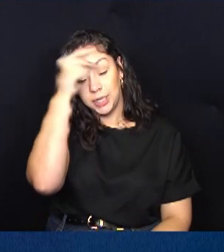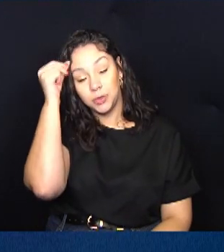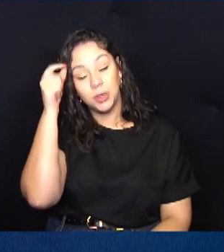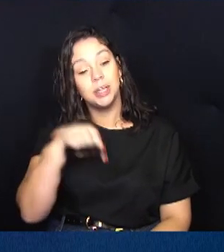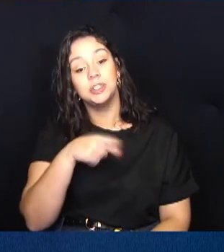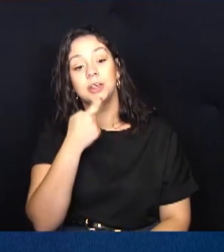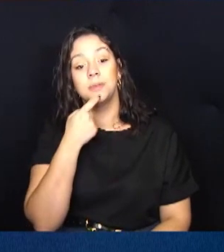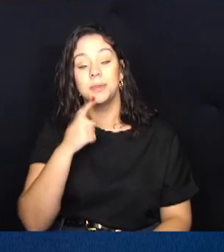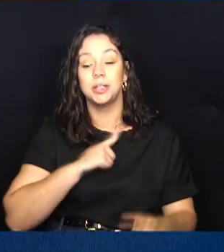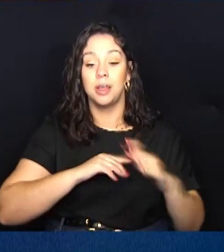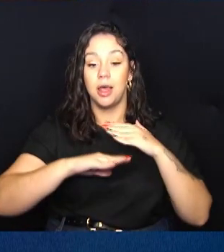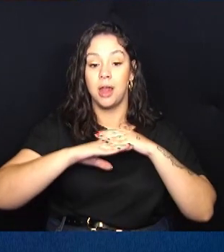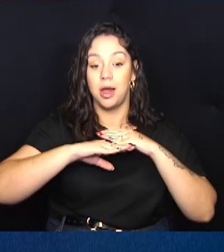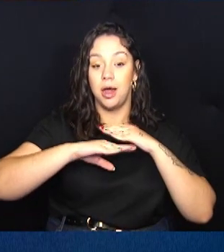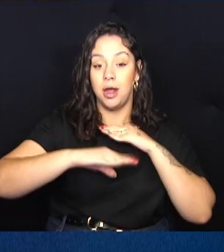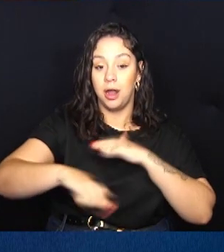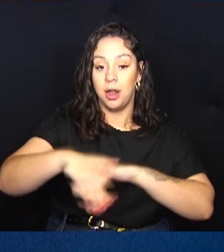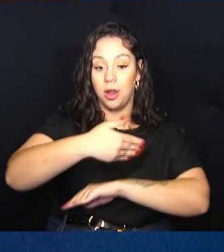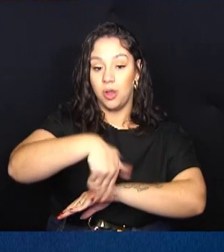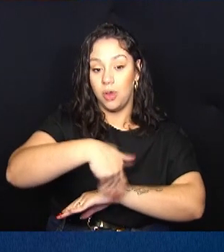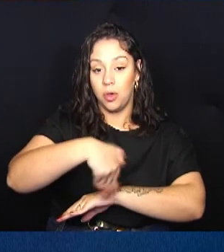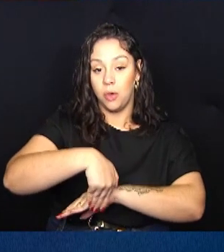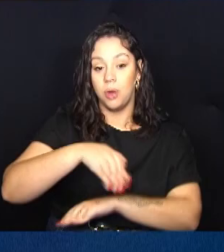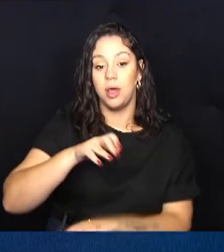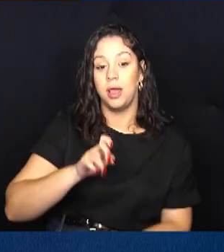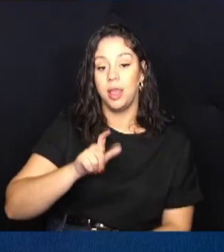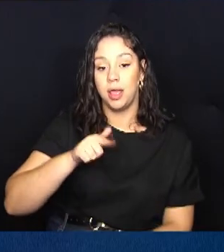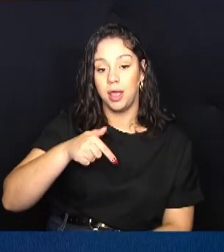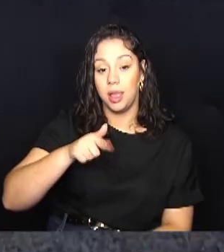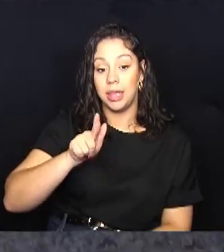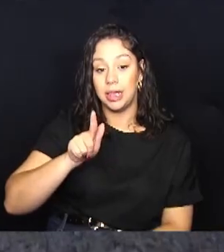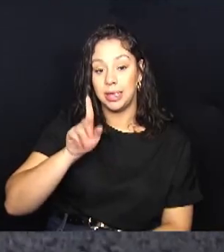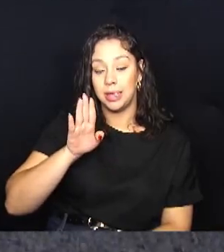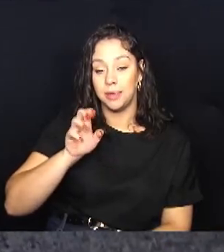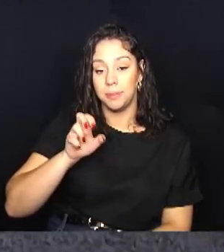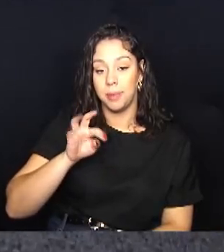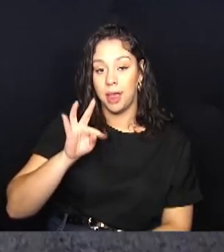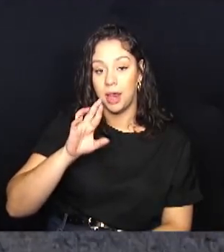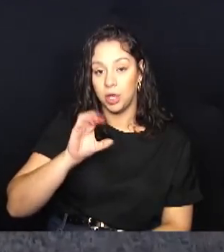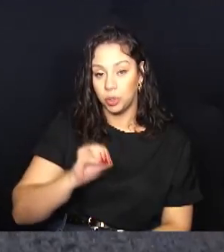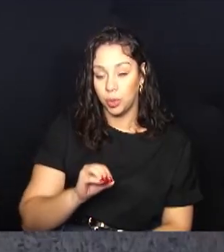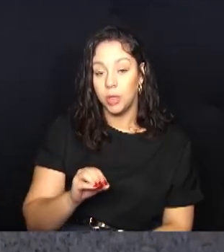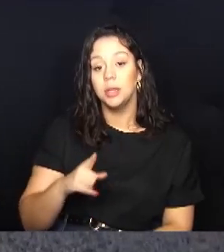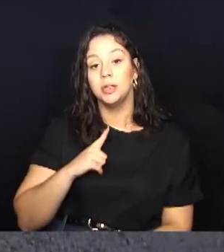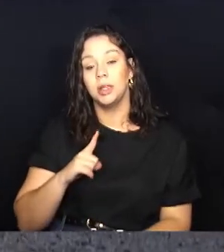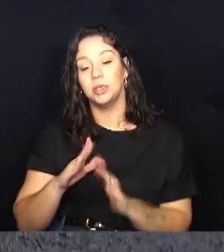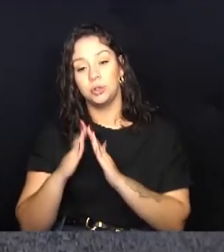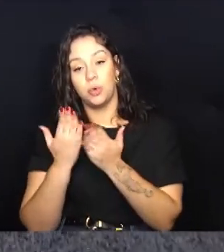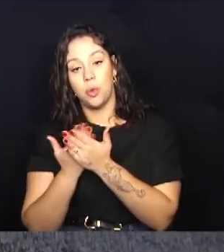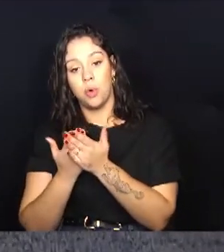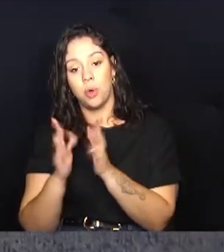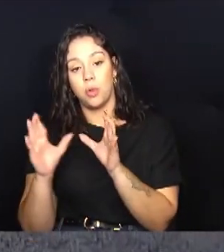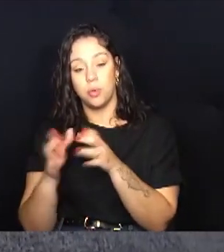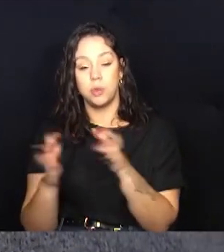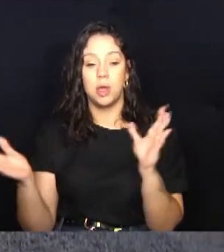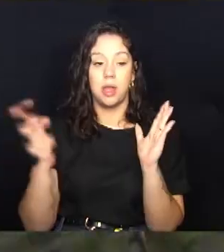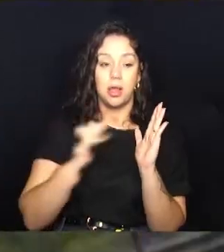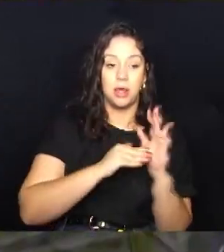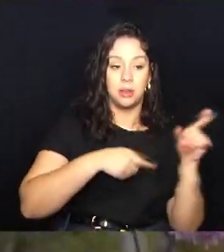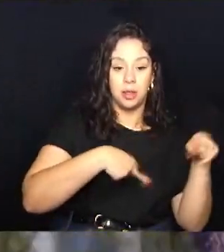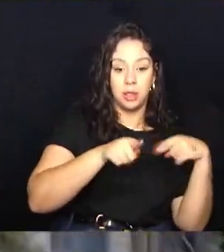recapeamento da rua Egberto Ferreira de Arruda Camargo, desde a escola comunitária até a rodovia Heitor